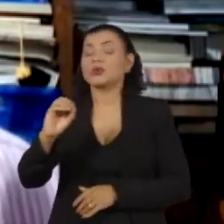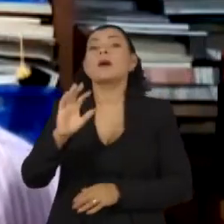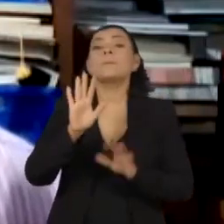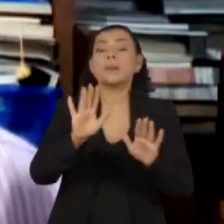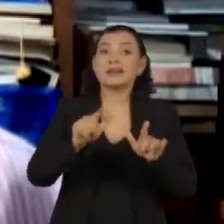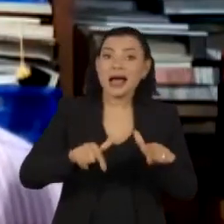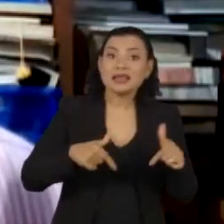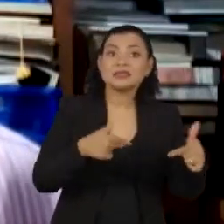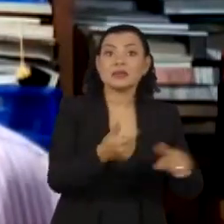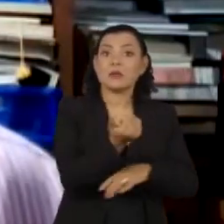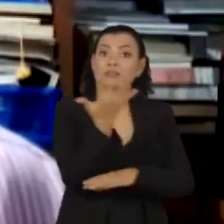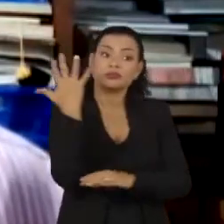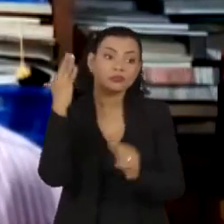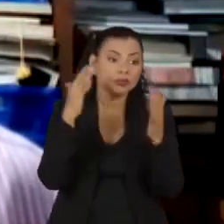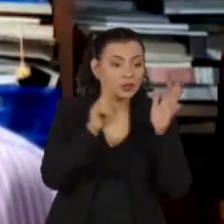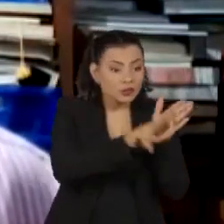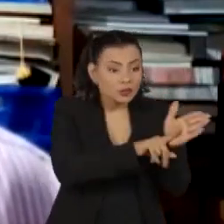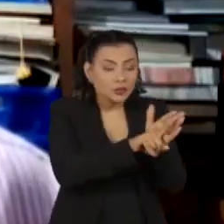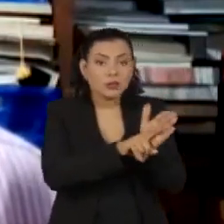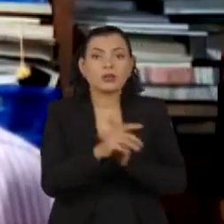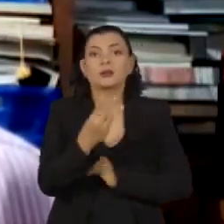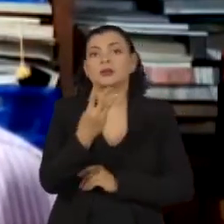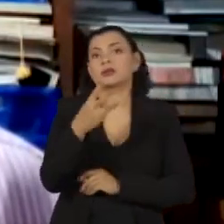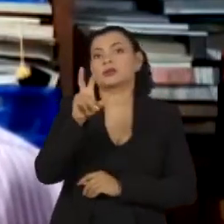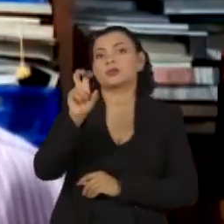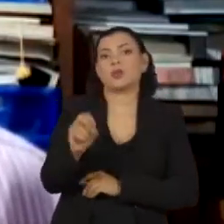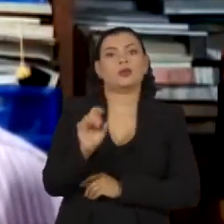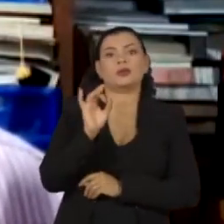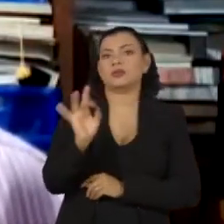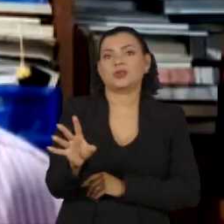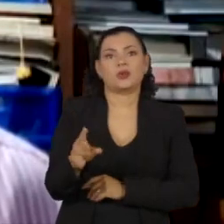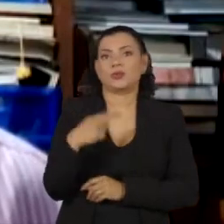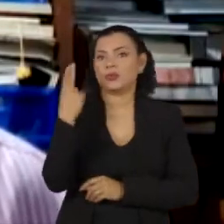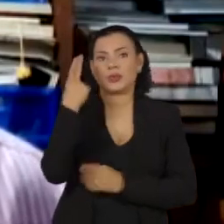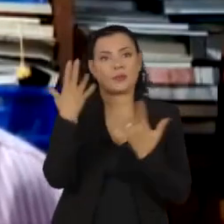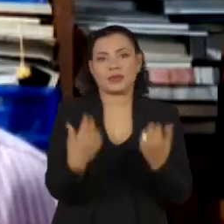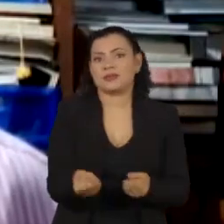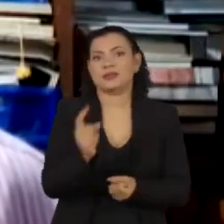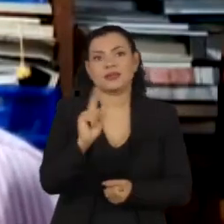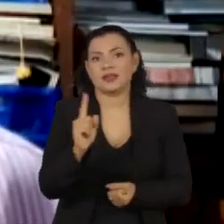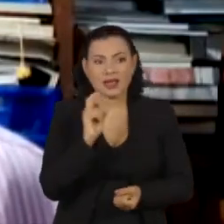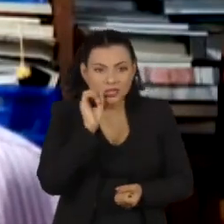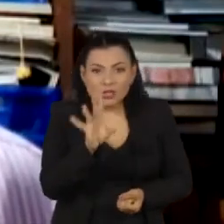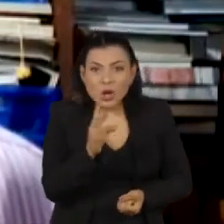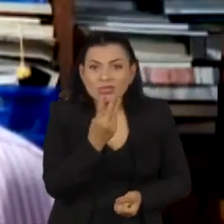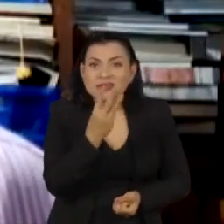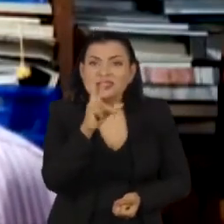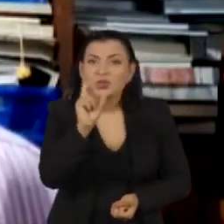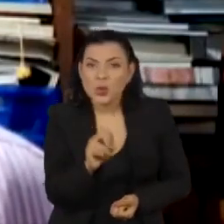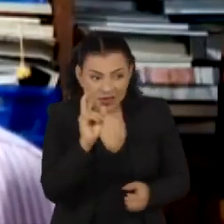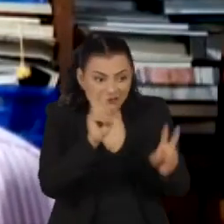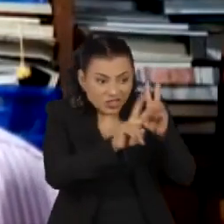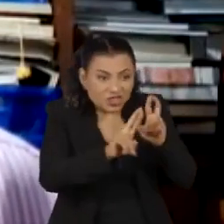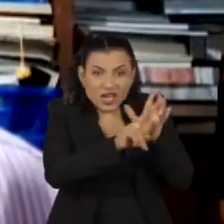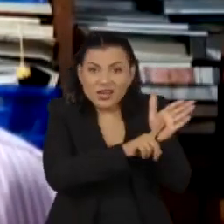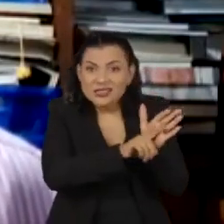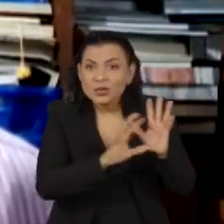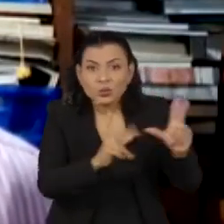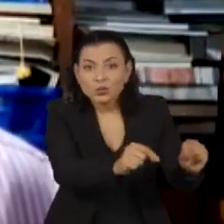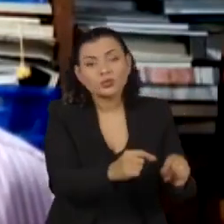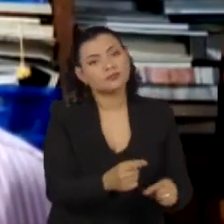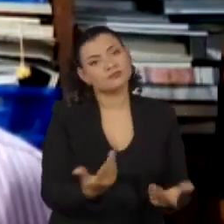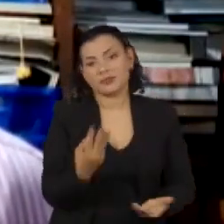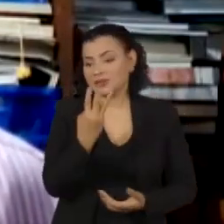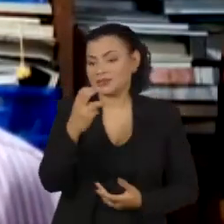campo, de ir Amazônia, cerca de 350 só. Isso é inadmissível, inadmissível. Acredito até que com esse número de